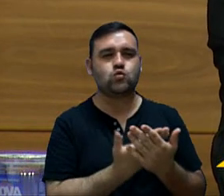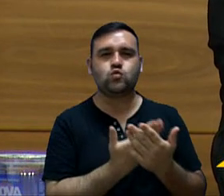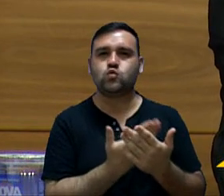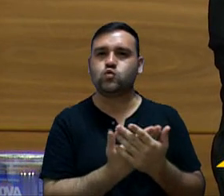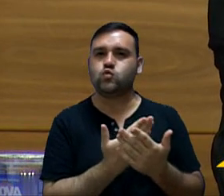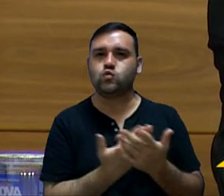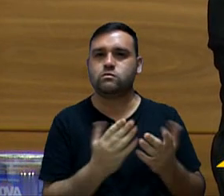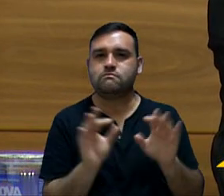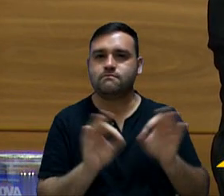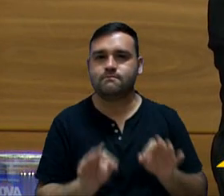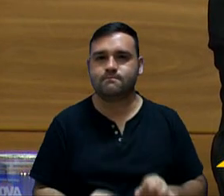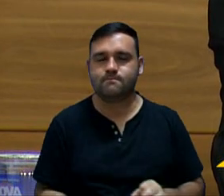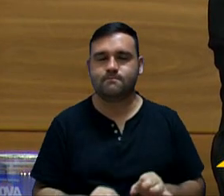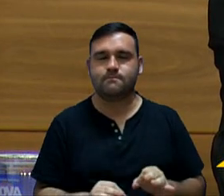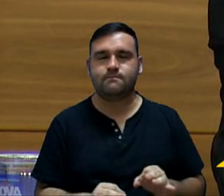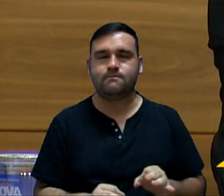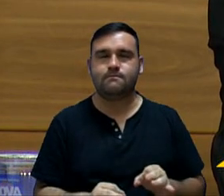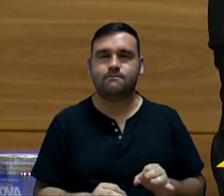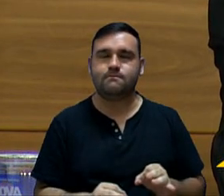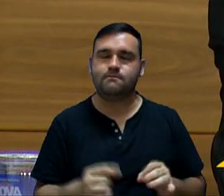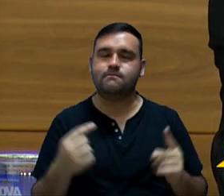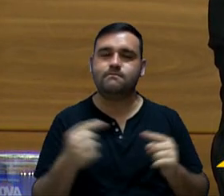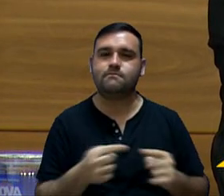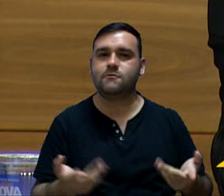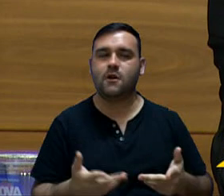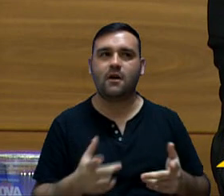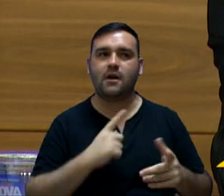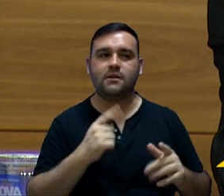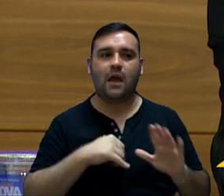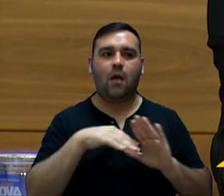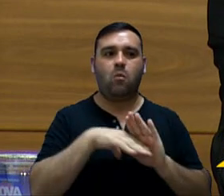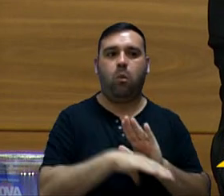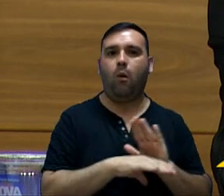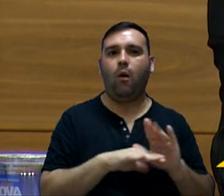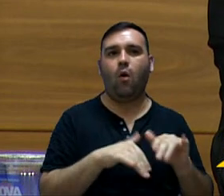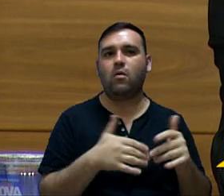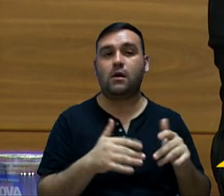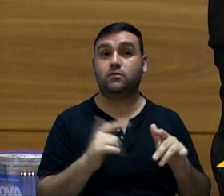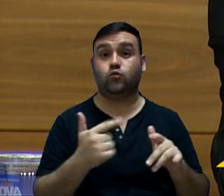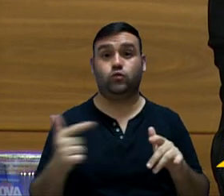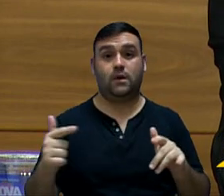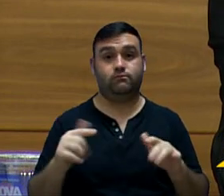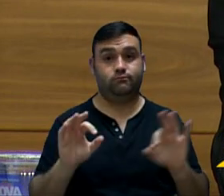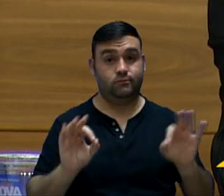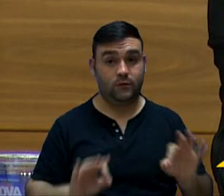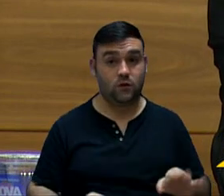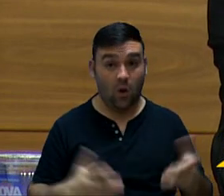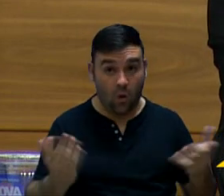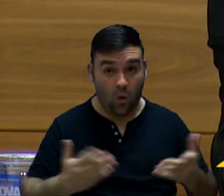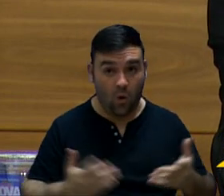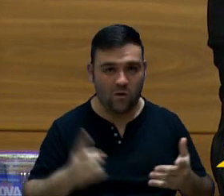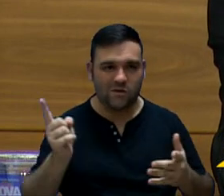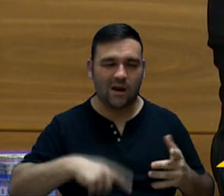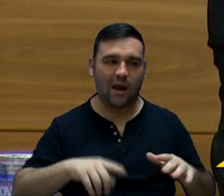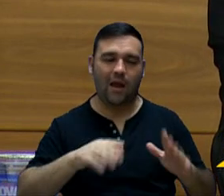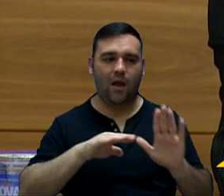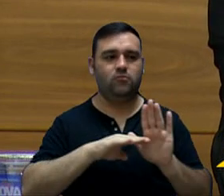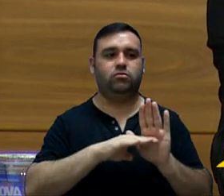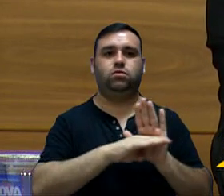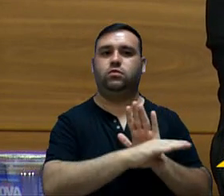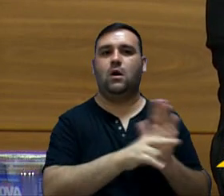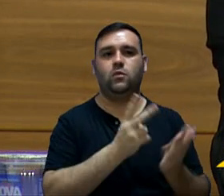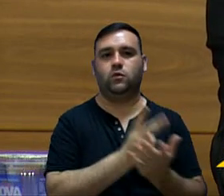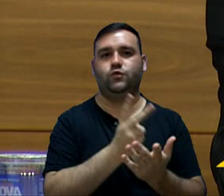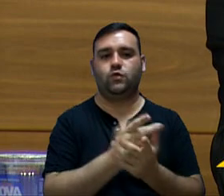nos remeta a uma queda. Não. Hoje, o cenário é de estabilidade no